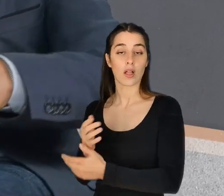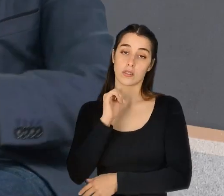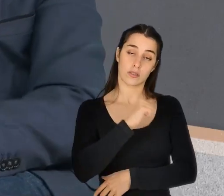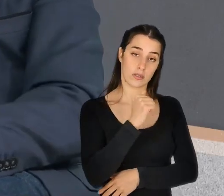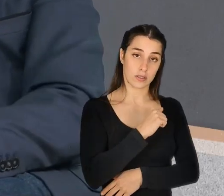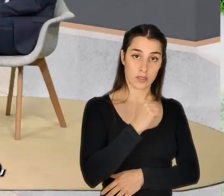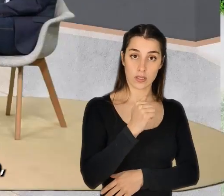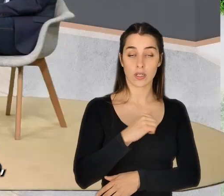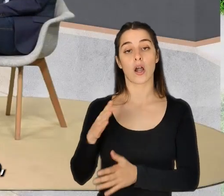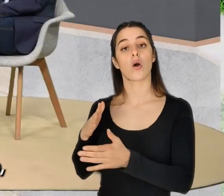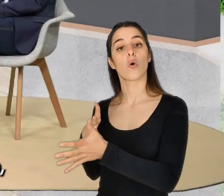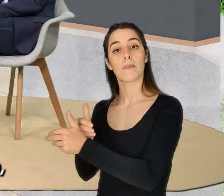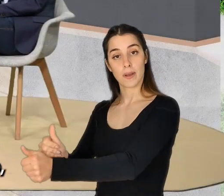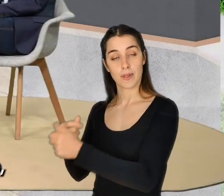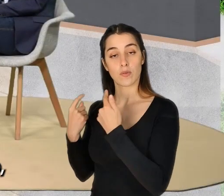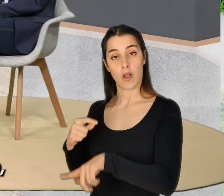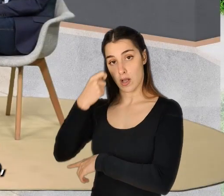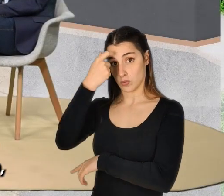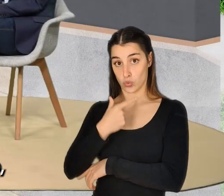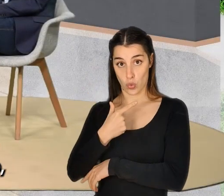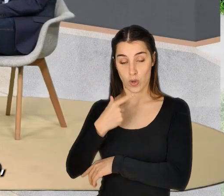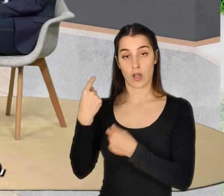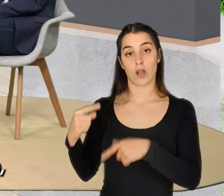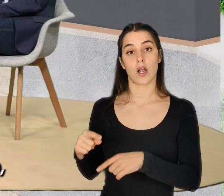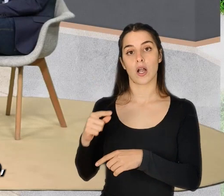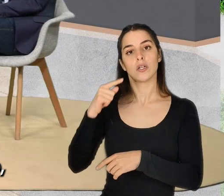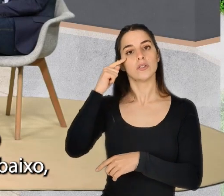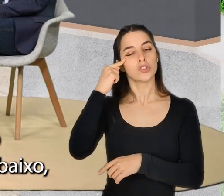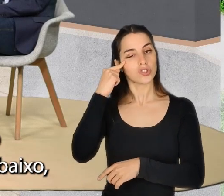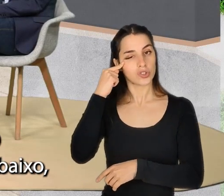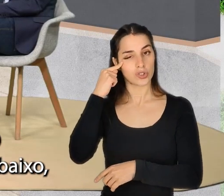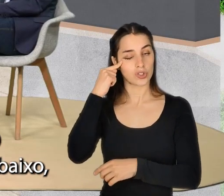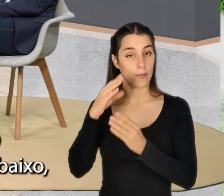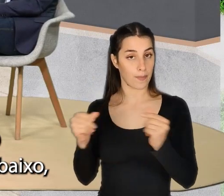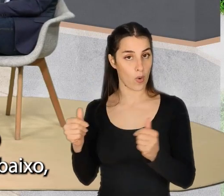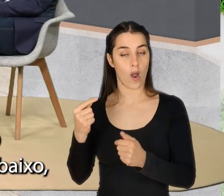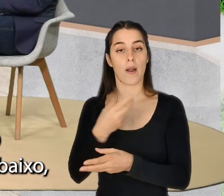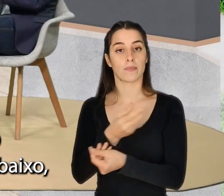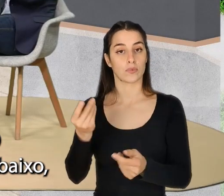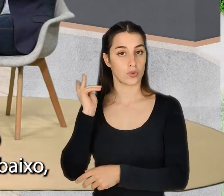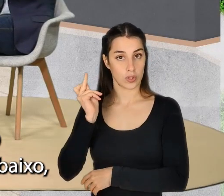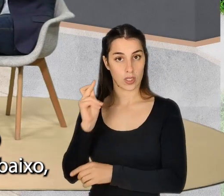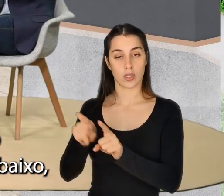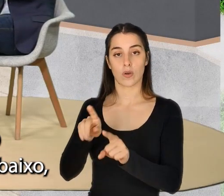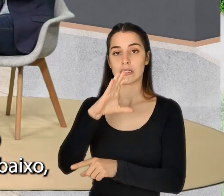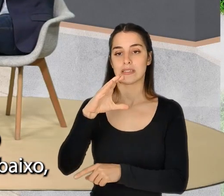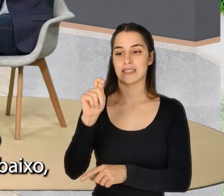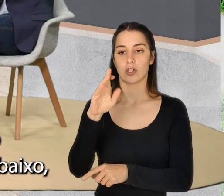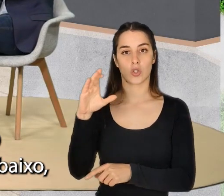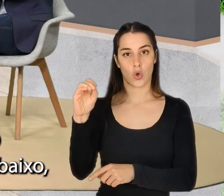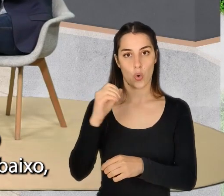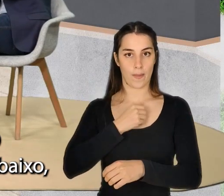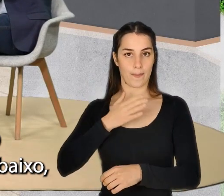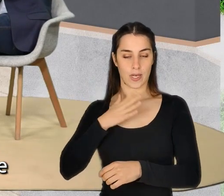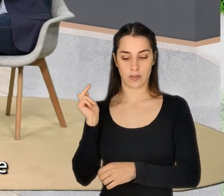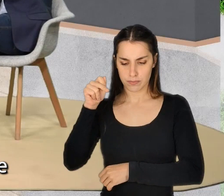faças. Exatamente. Faça o acompanhamento. Há uma história, isso vem do Japão, já ali há muitos anos, que era o CEO da empresa, descer à